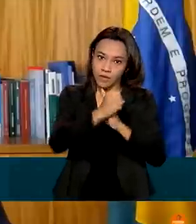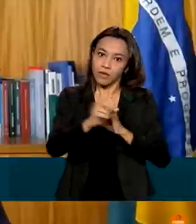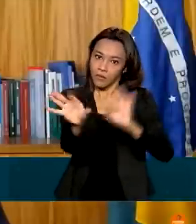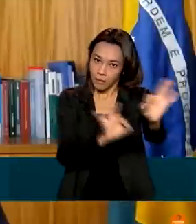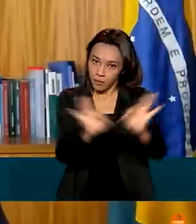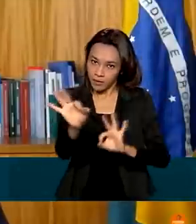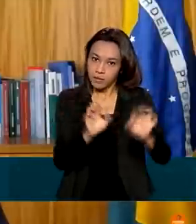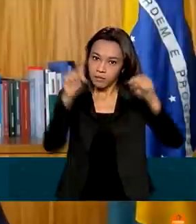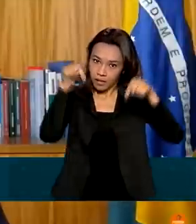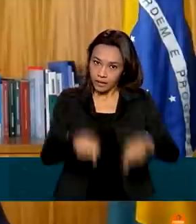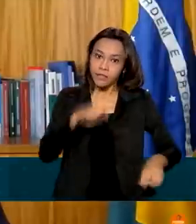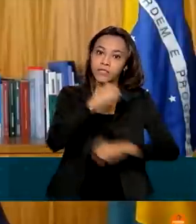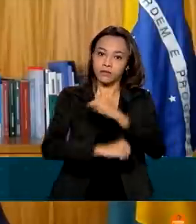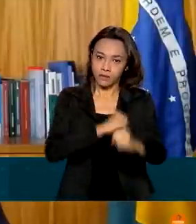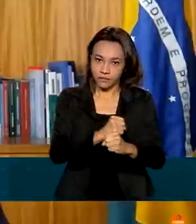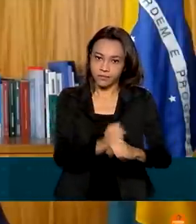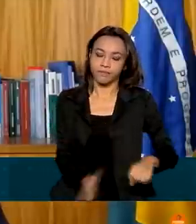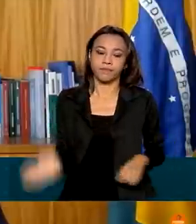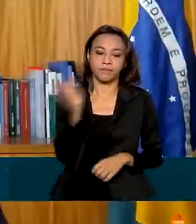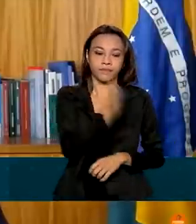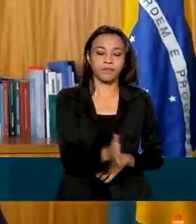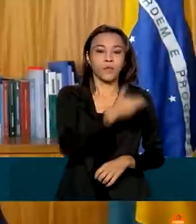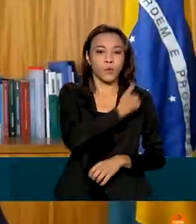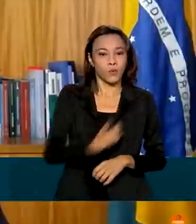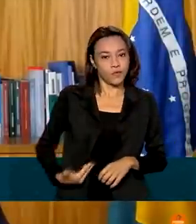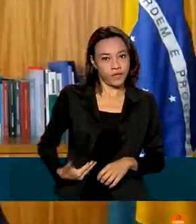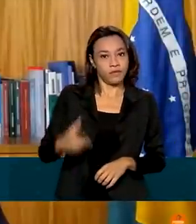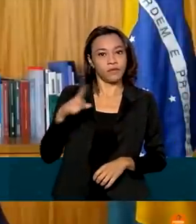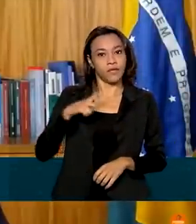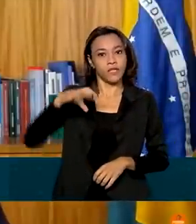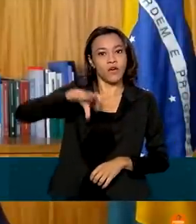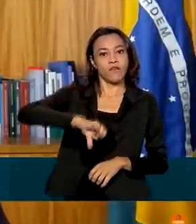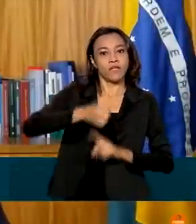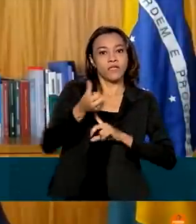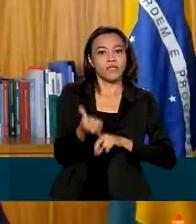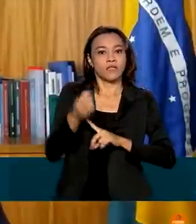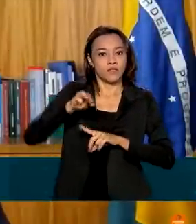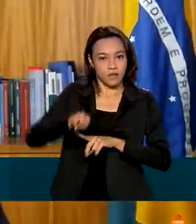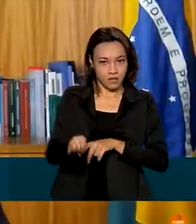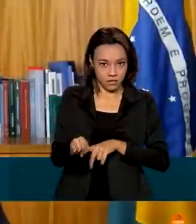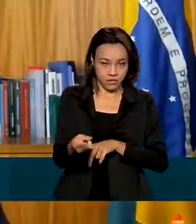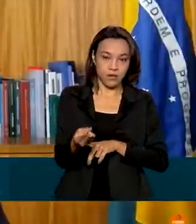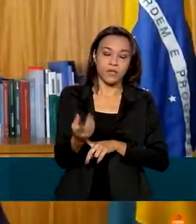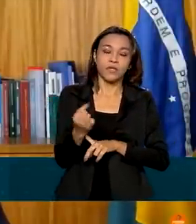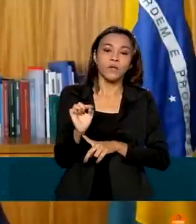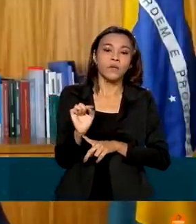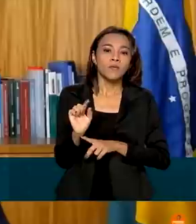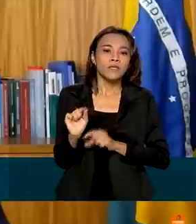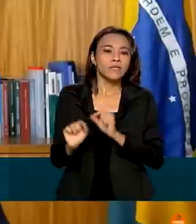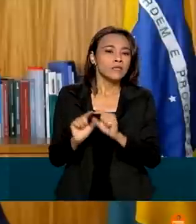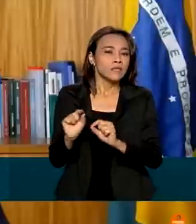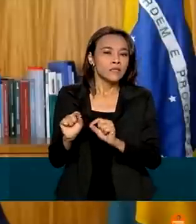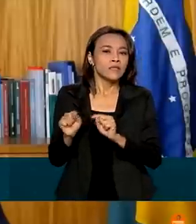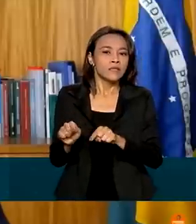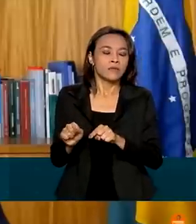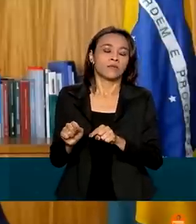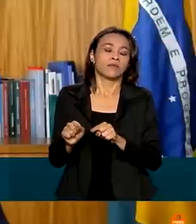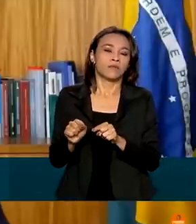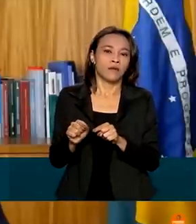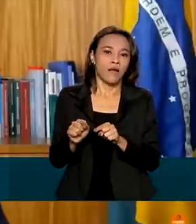O governo funciona hoje com um orçamento de 96 bilhões. Então é como se fosse algo que,